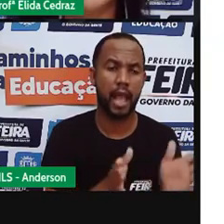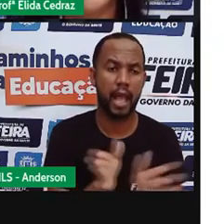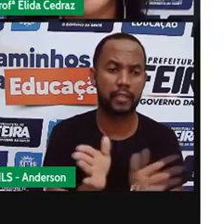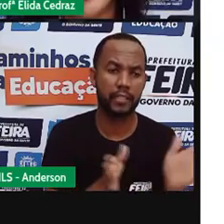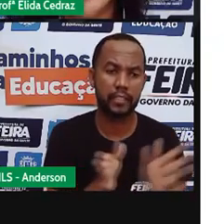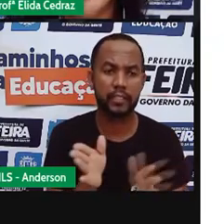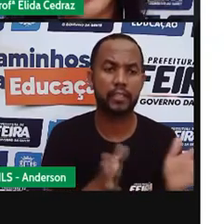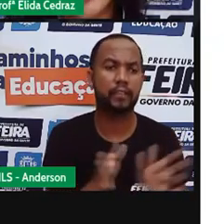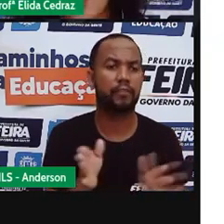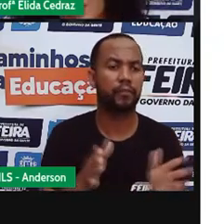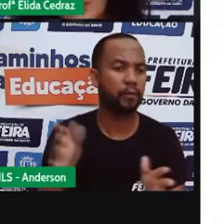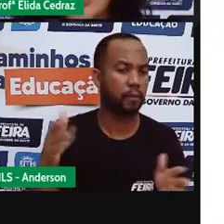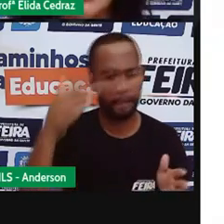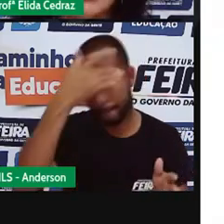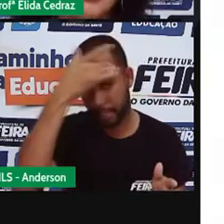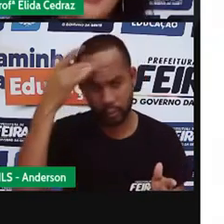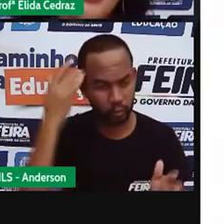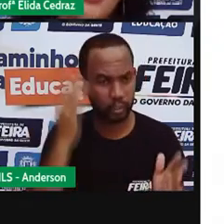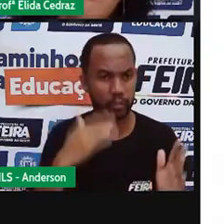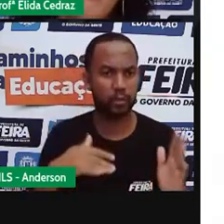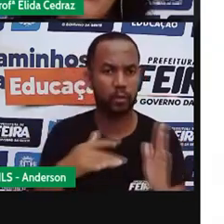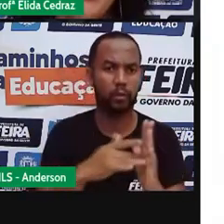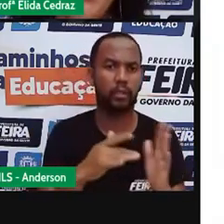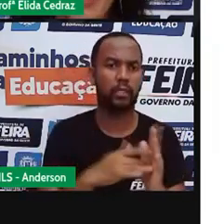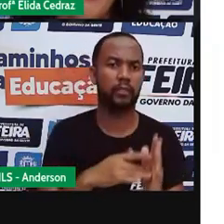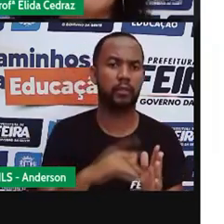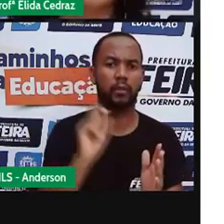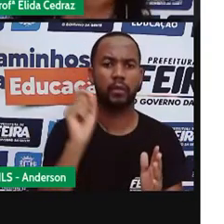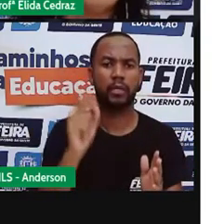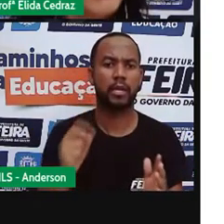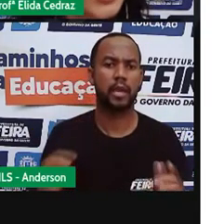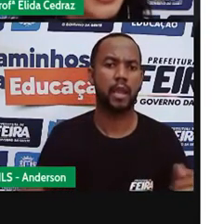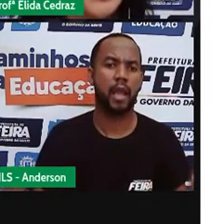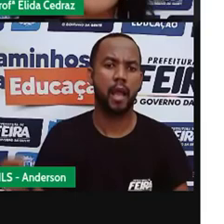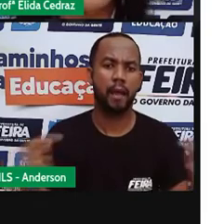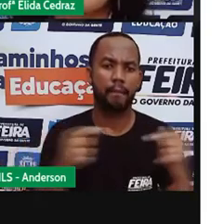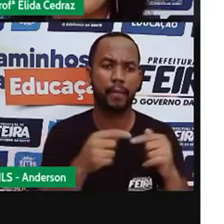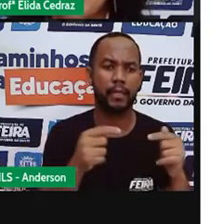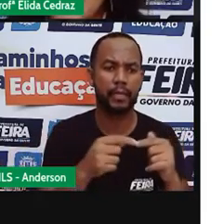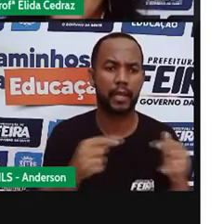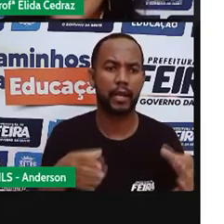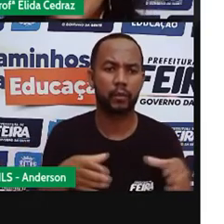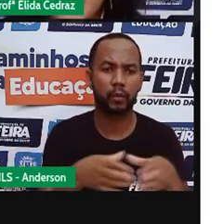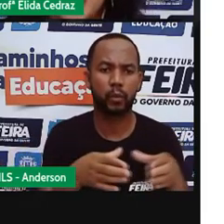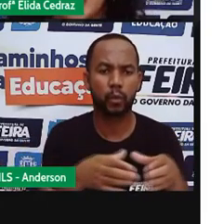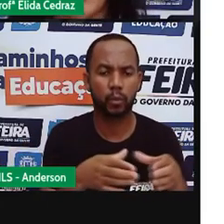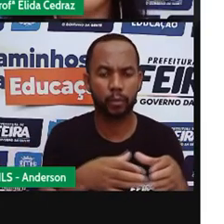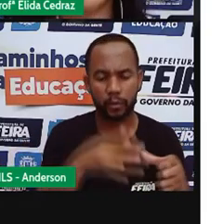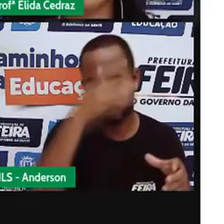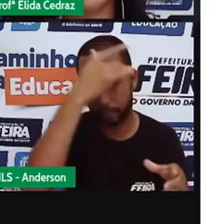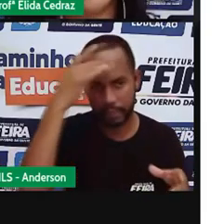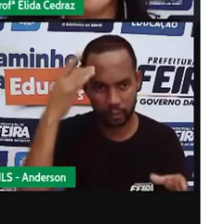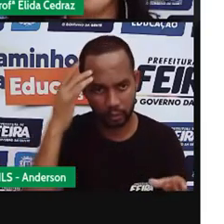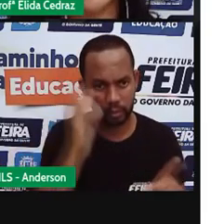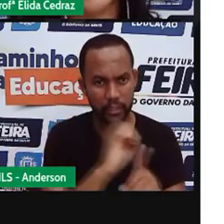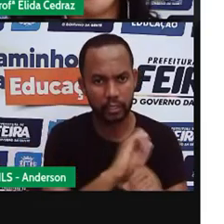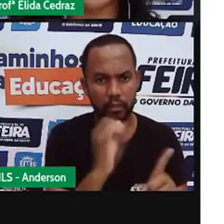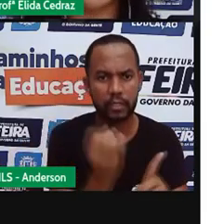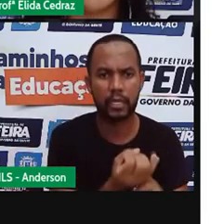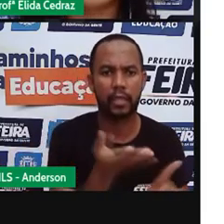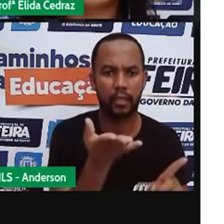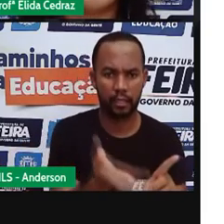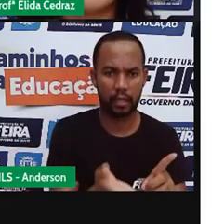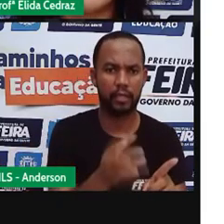possuem um destino certo, que é chamado de público-alvo. é uma parte da sociedade com características